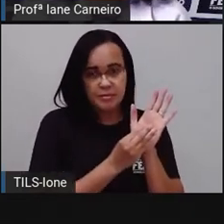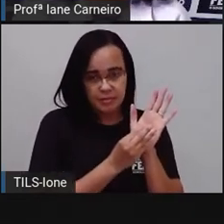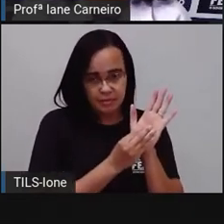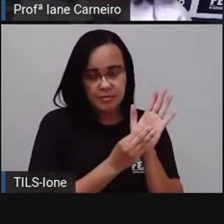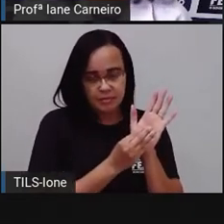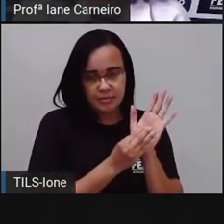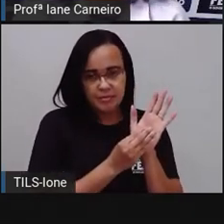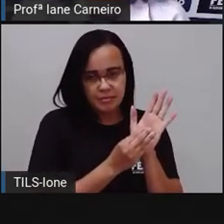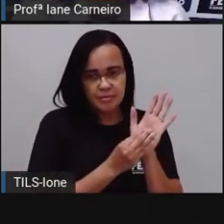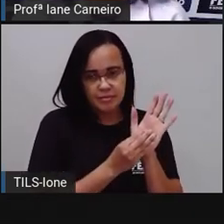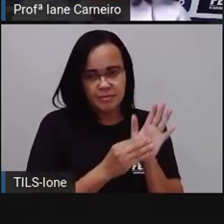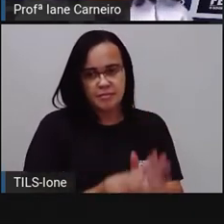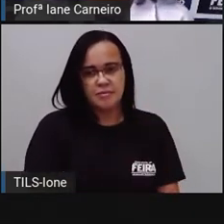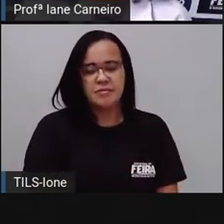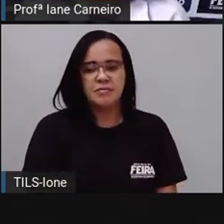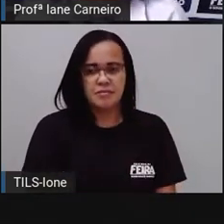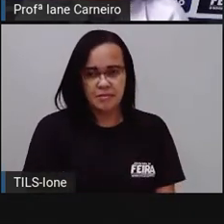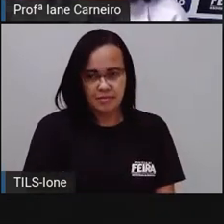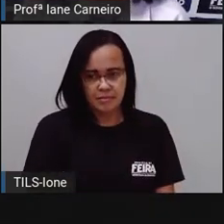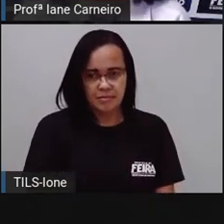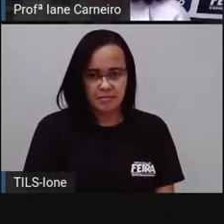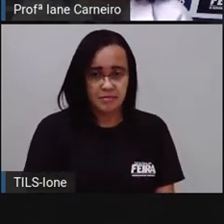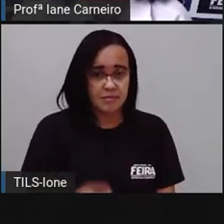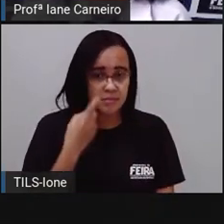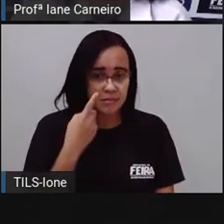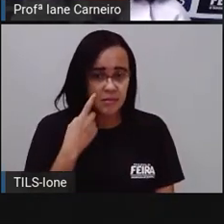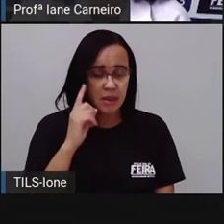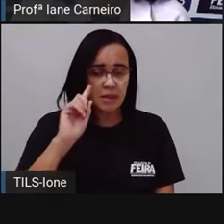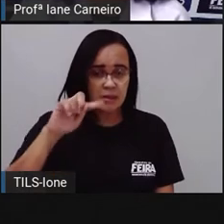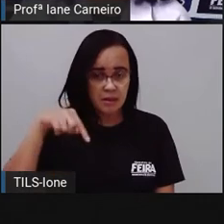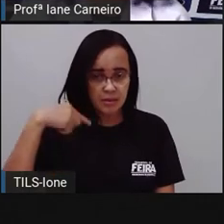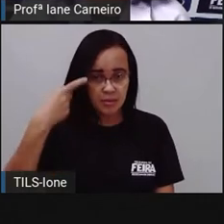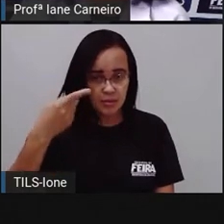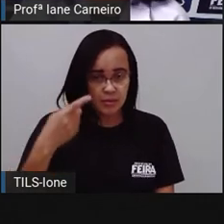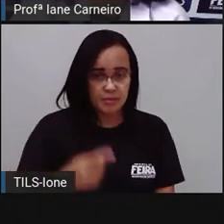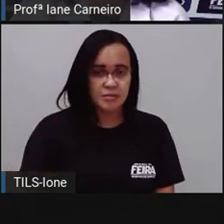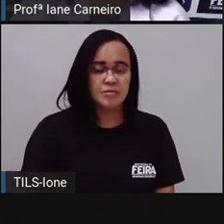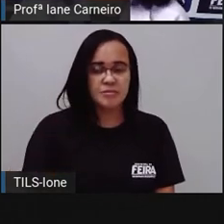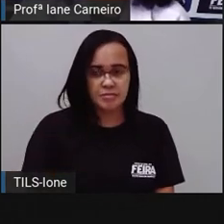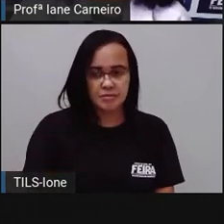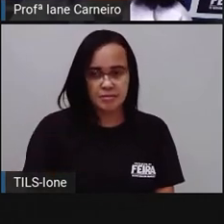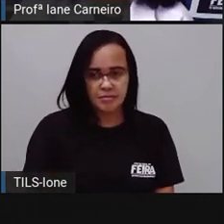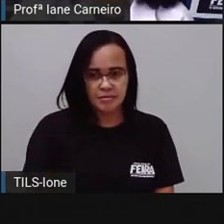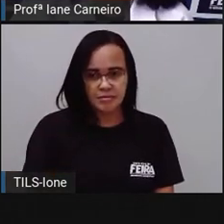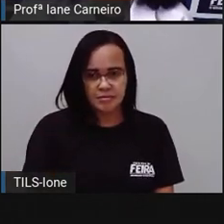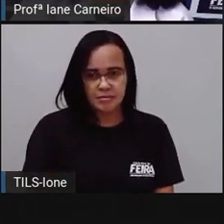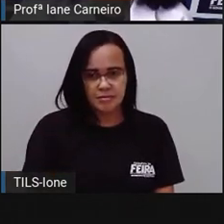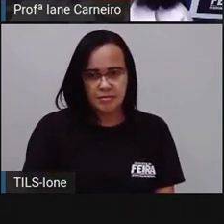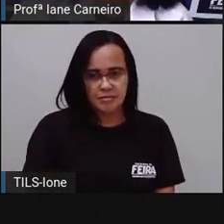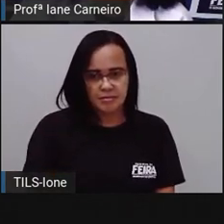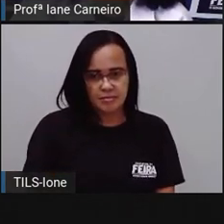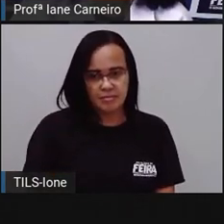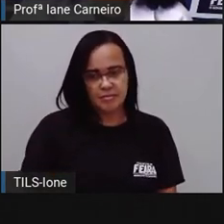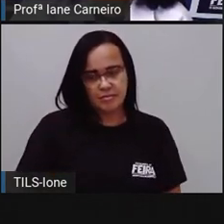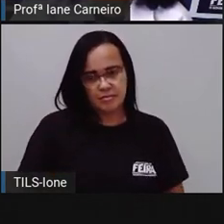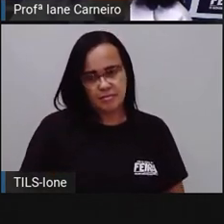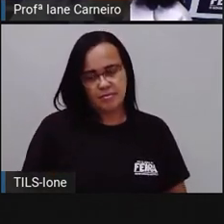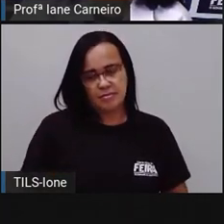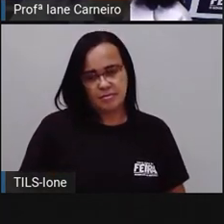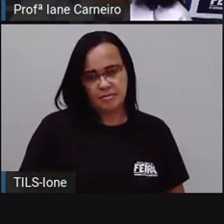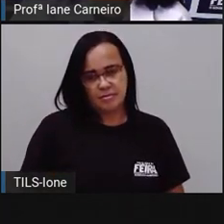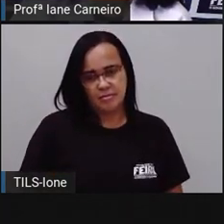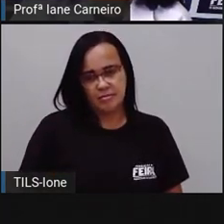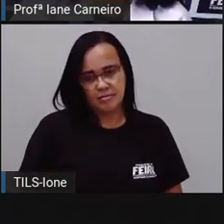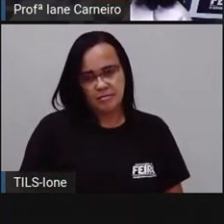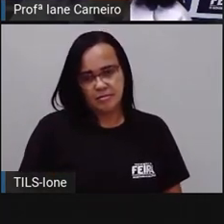cores, que vai ser depois, a prova vai explicar o que vai se transformar isso aqui, tá bom? Então, aqui a gente vai colocar a primeira